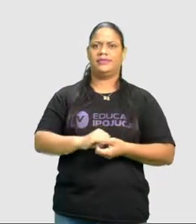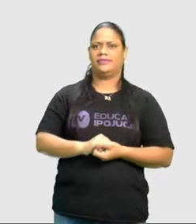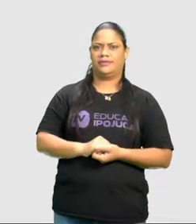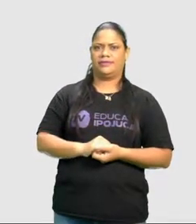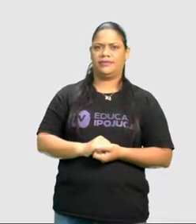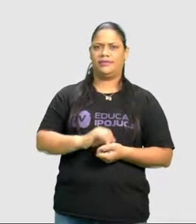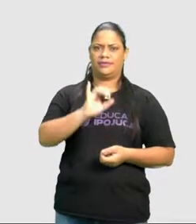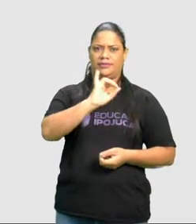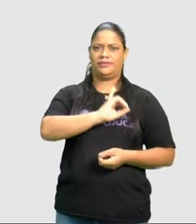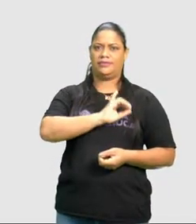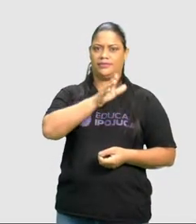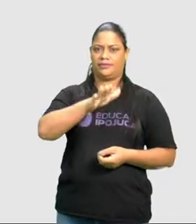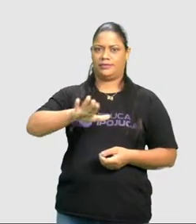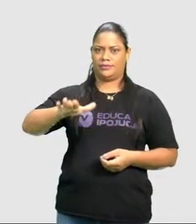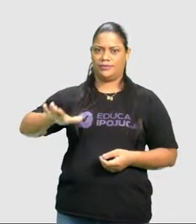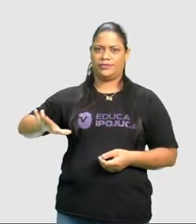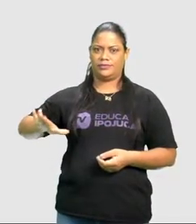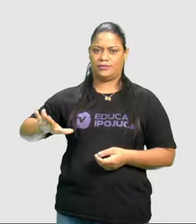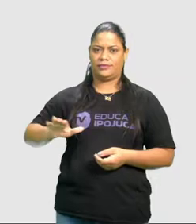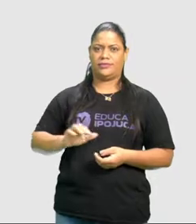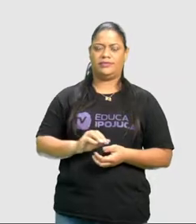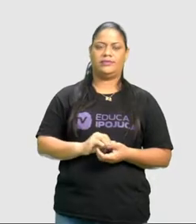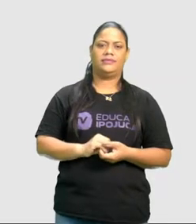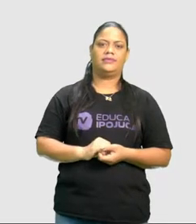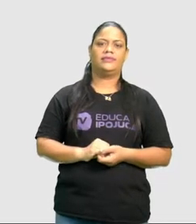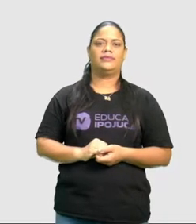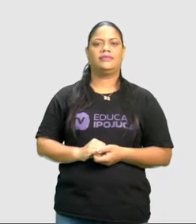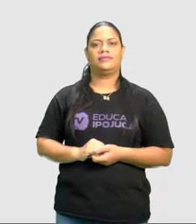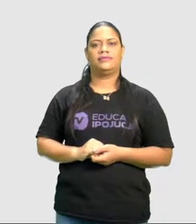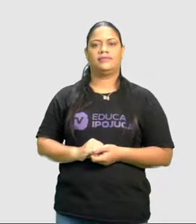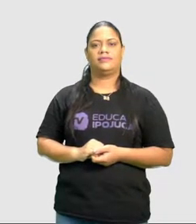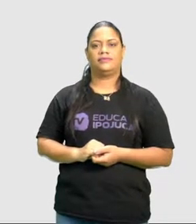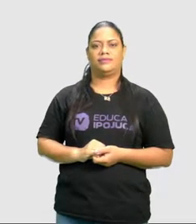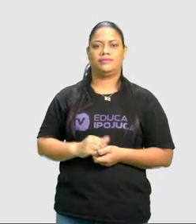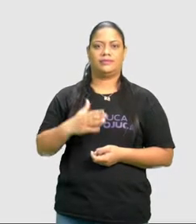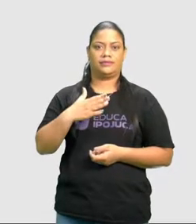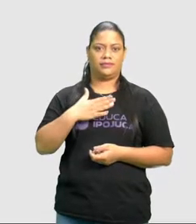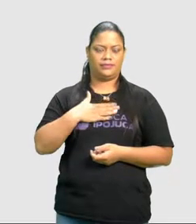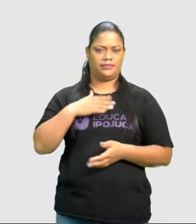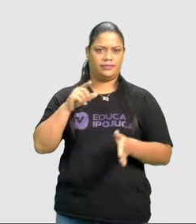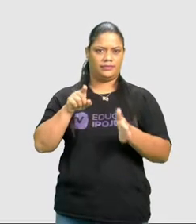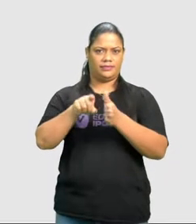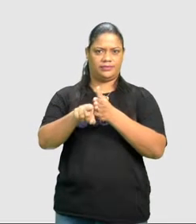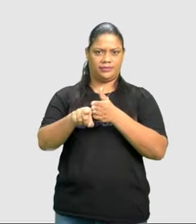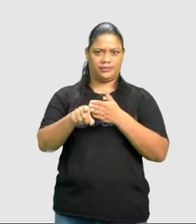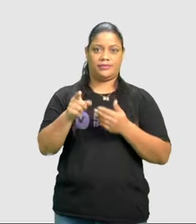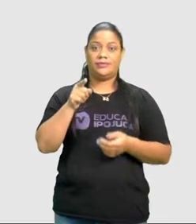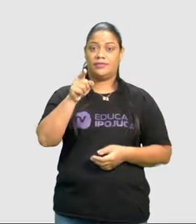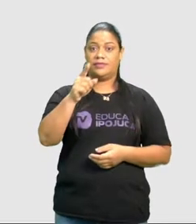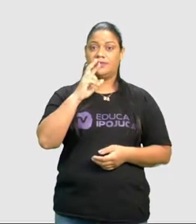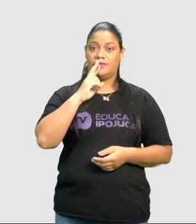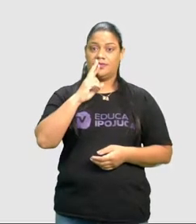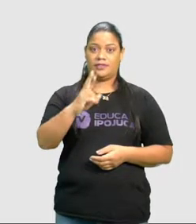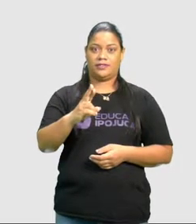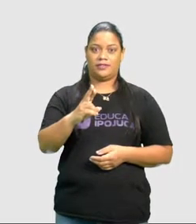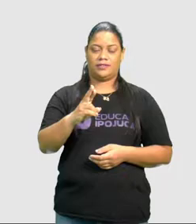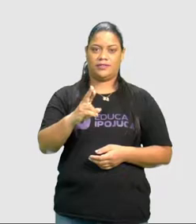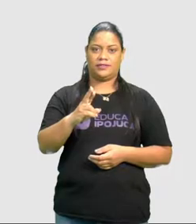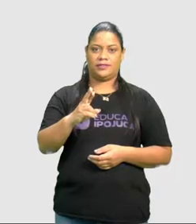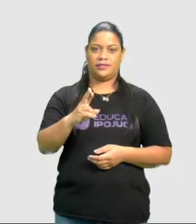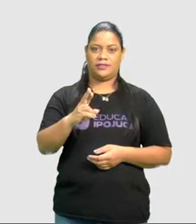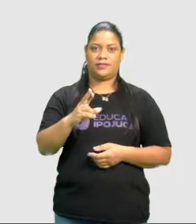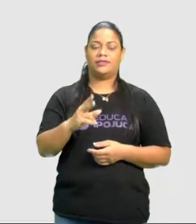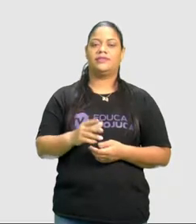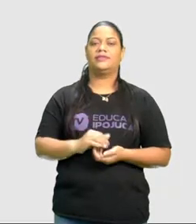em Poujuca. Portanto, minhas perguntas e suas respostas se